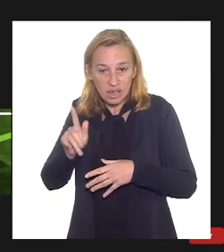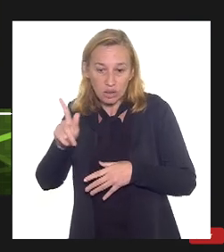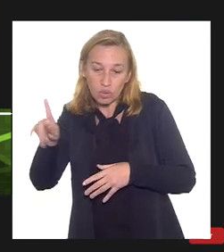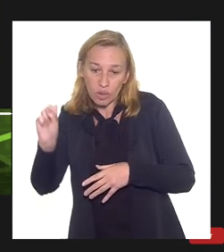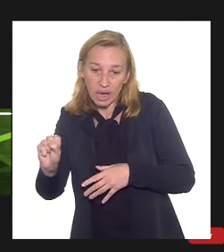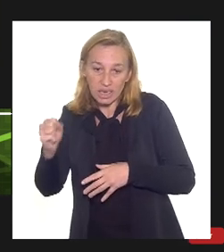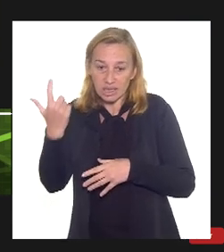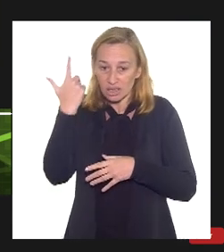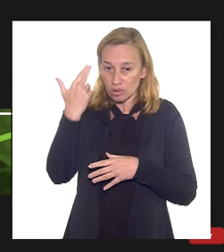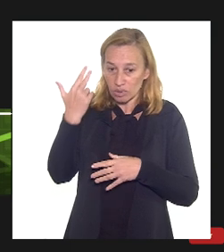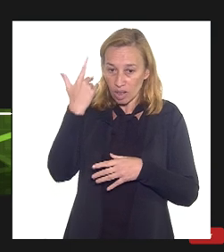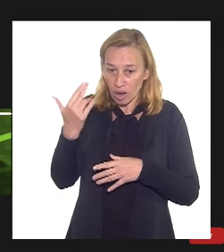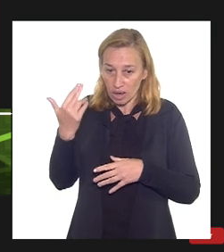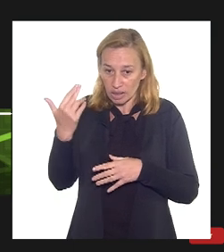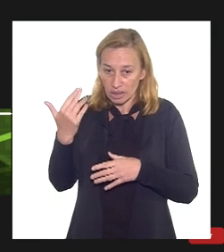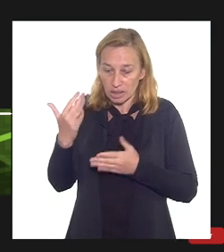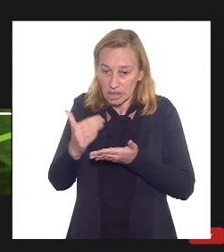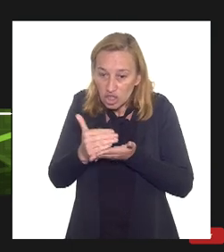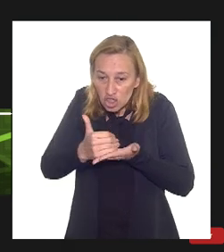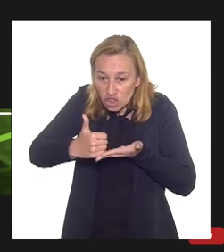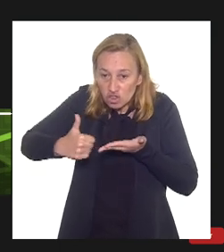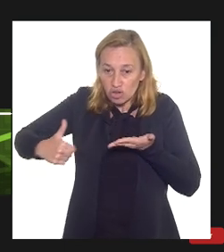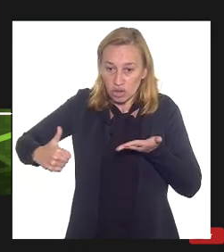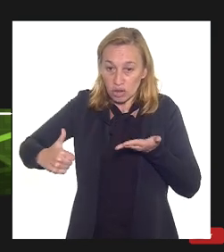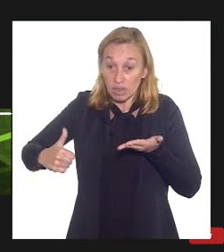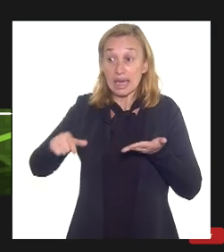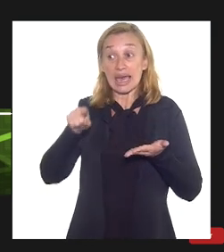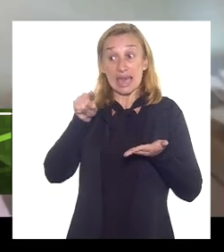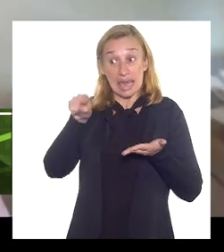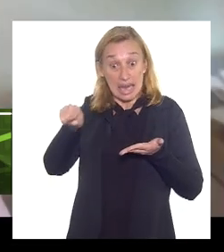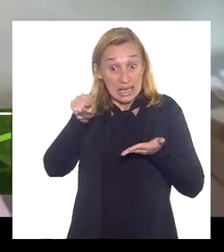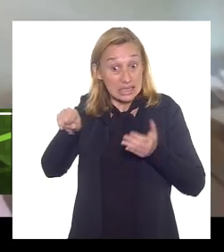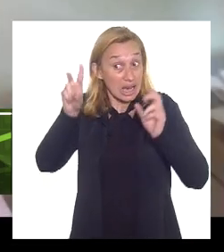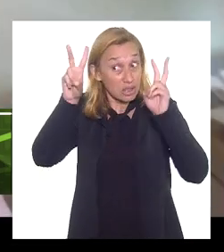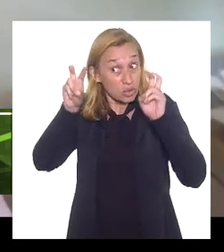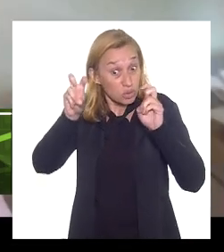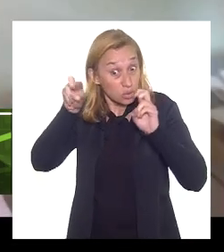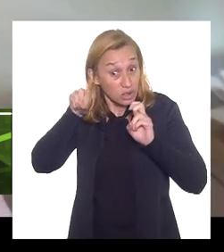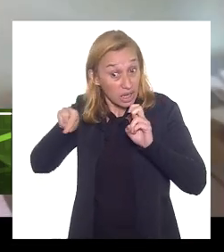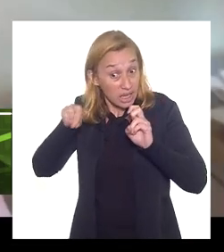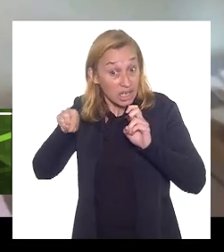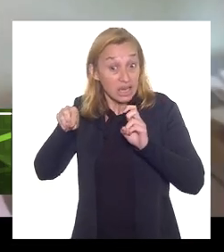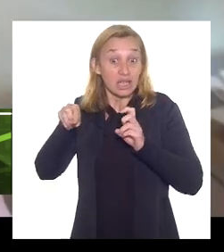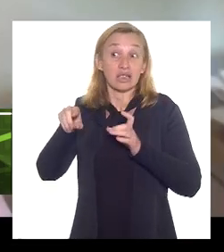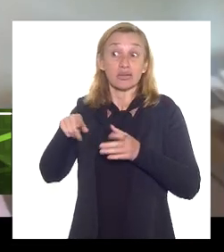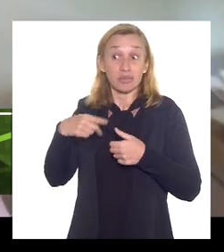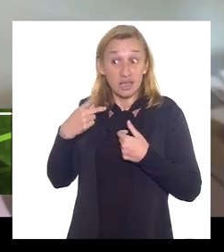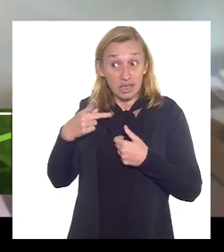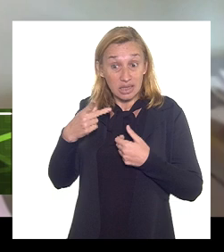natural bom essa questão é que a gente tem colocado